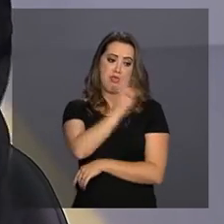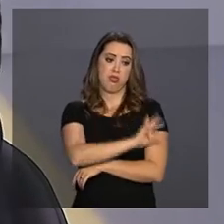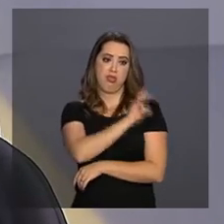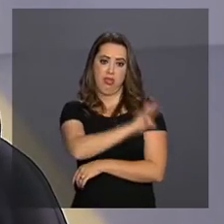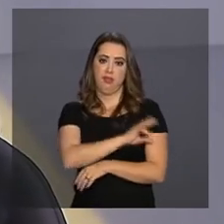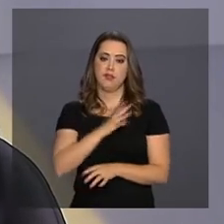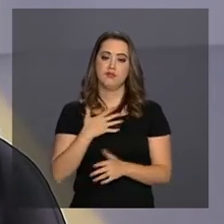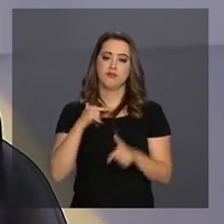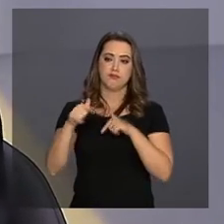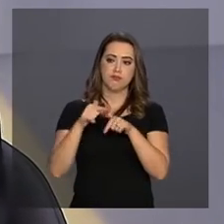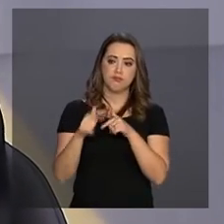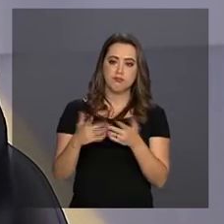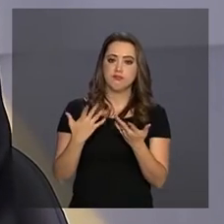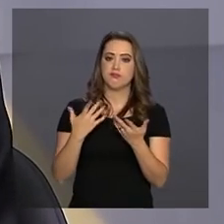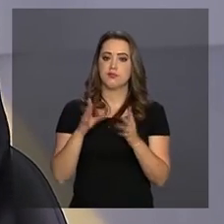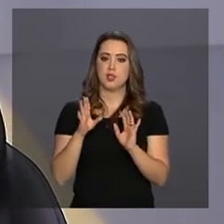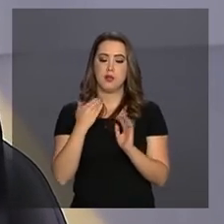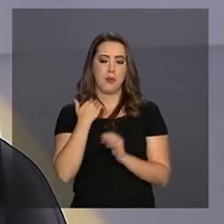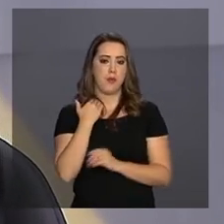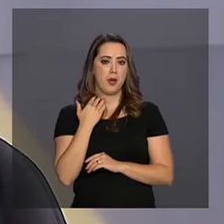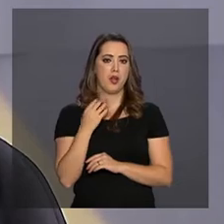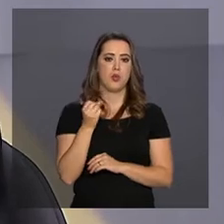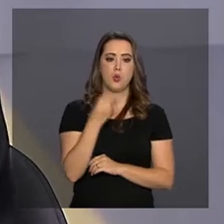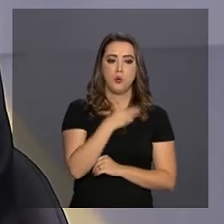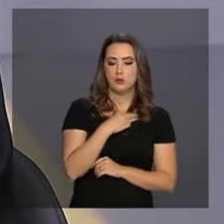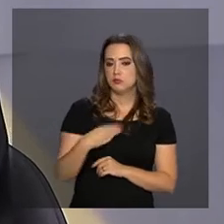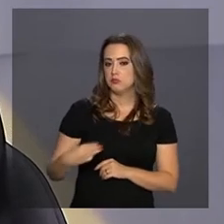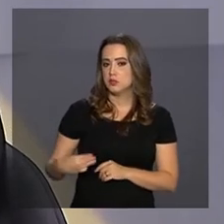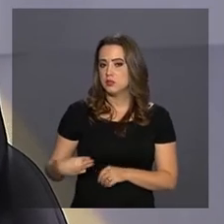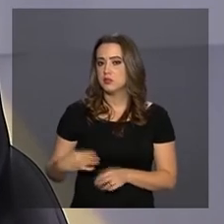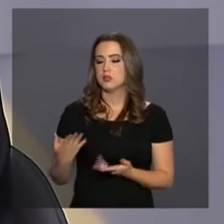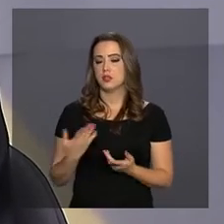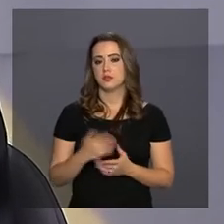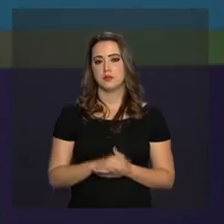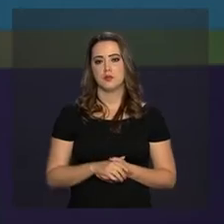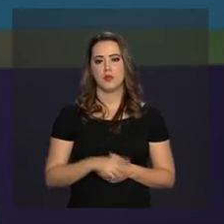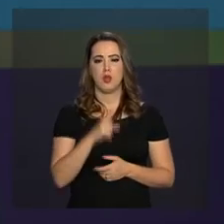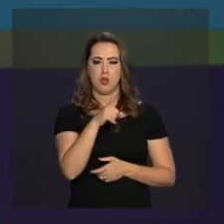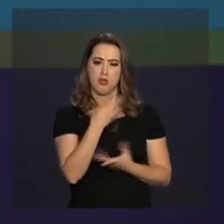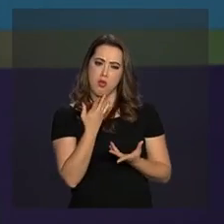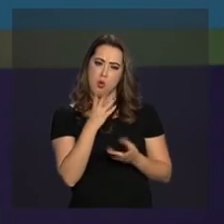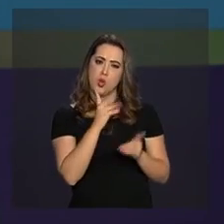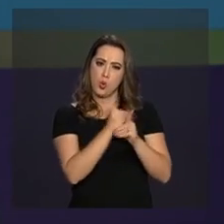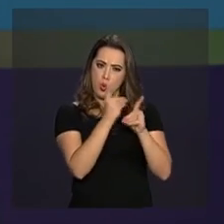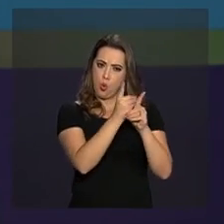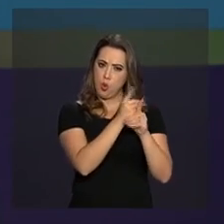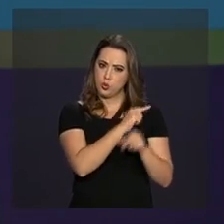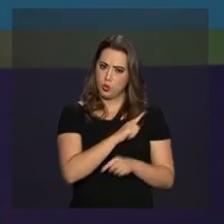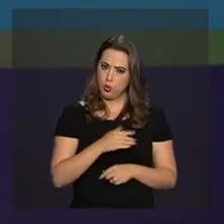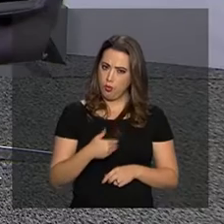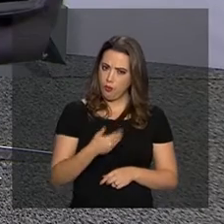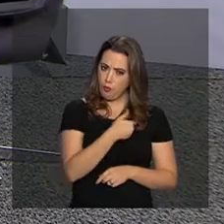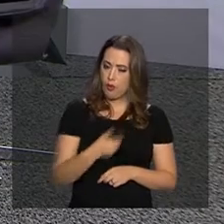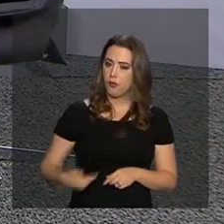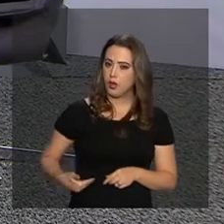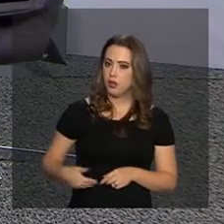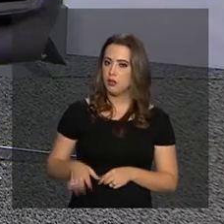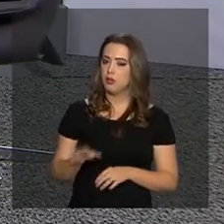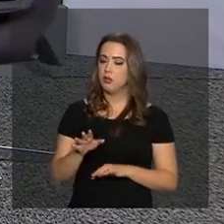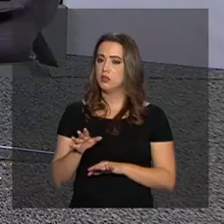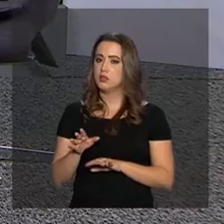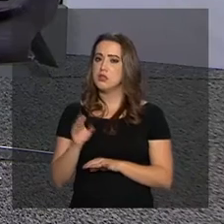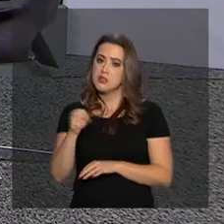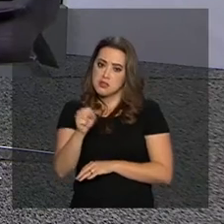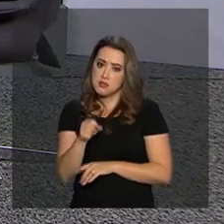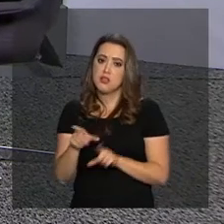de bancos centrais, técnicos de Ministério de Finanças e assim por diante. Encontros governamentais também? Não, sim, não. Tinham governamentais